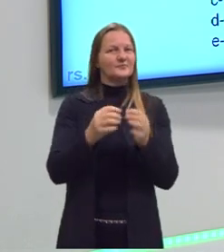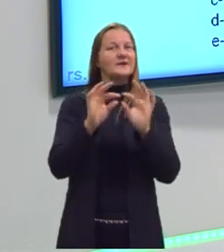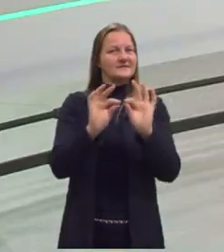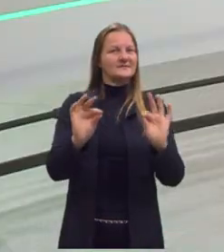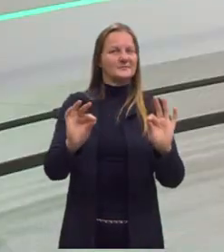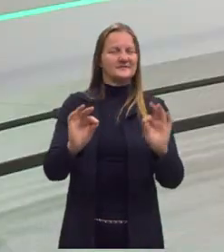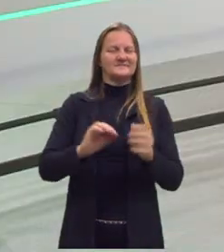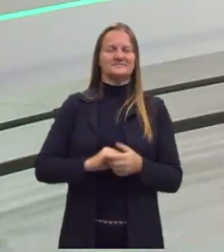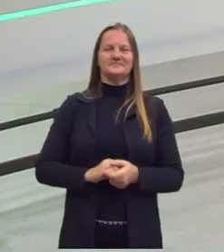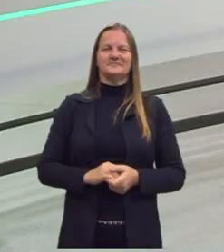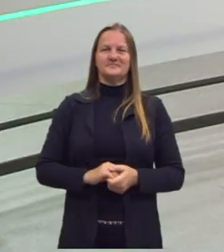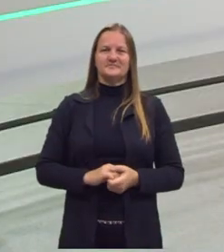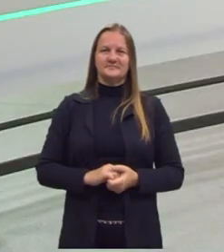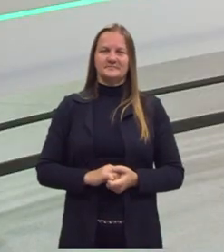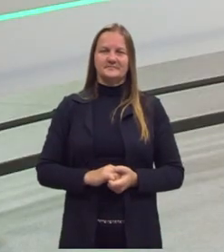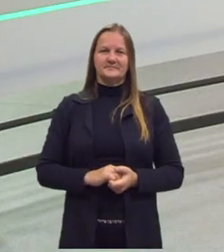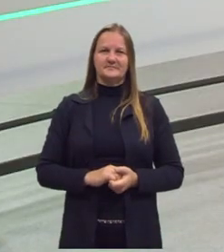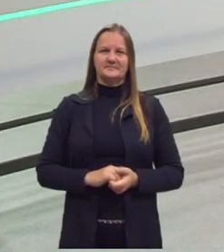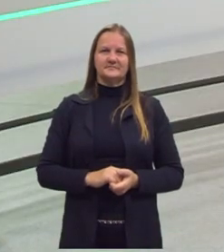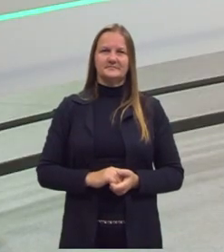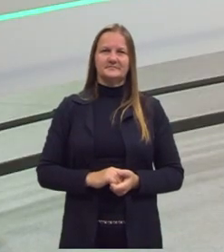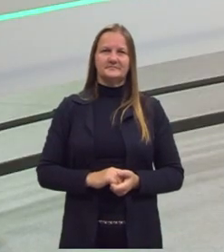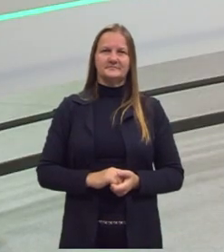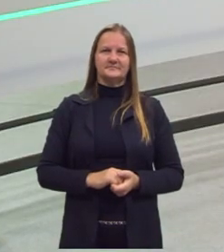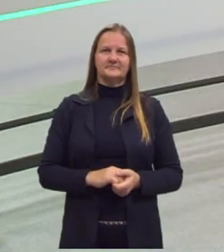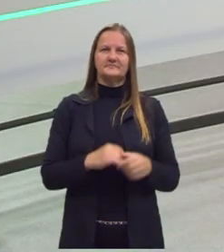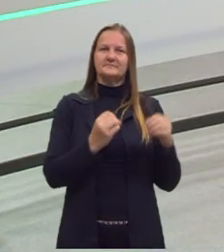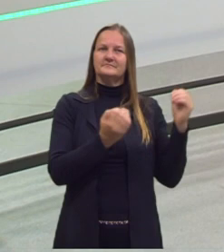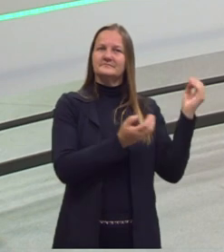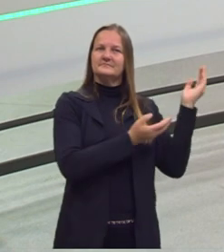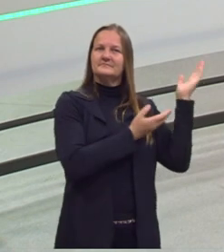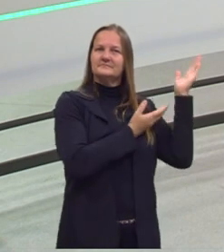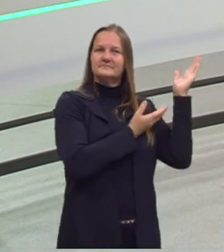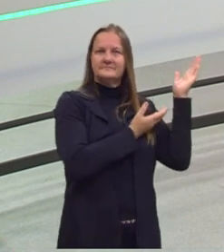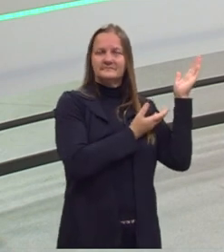contar. Então, eu tenho o CA.